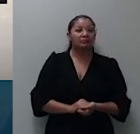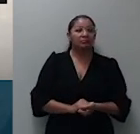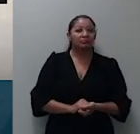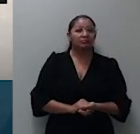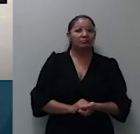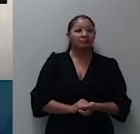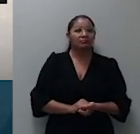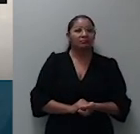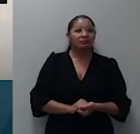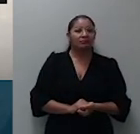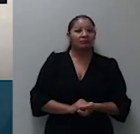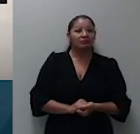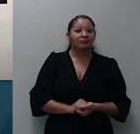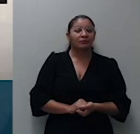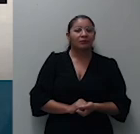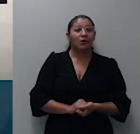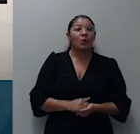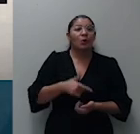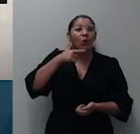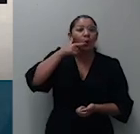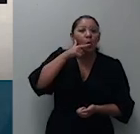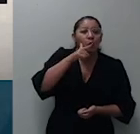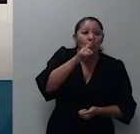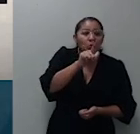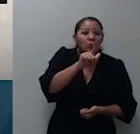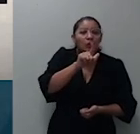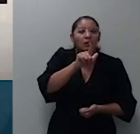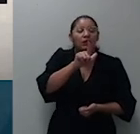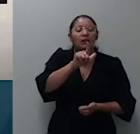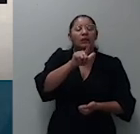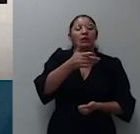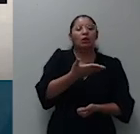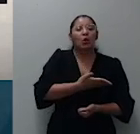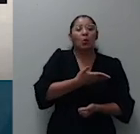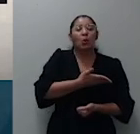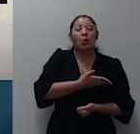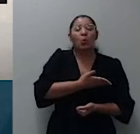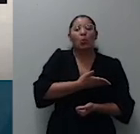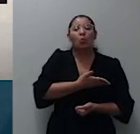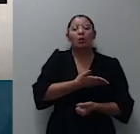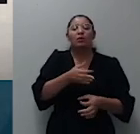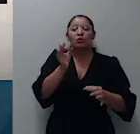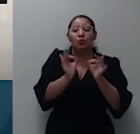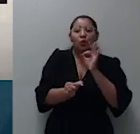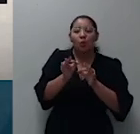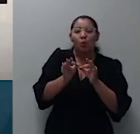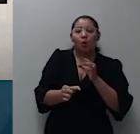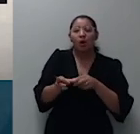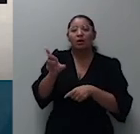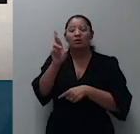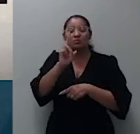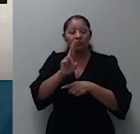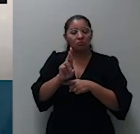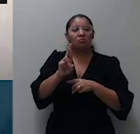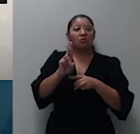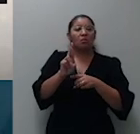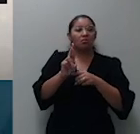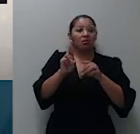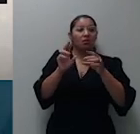prosseguindo no julgamento eminentes colegas eu chamo o recurso especial 1